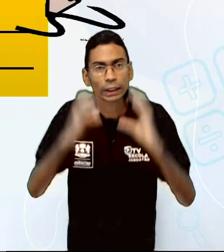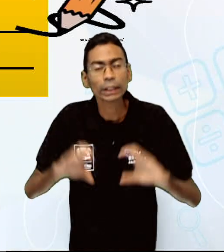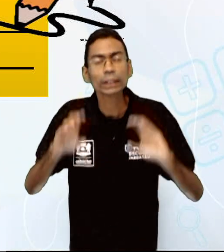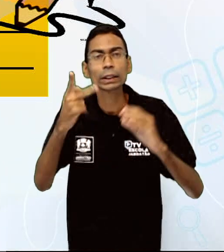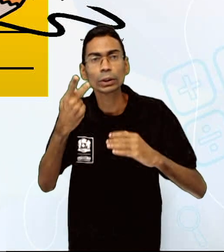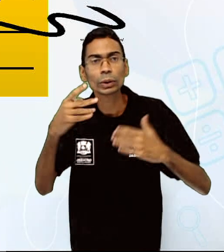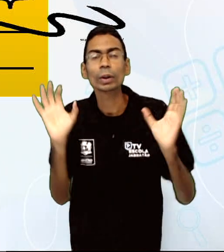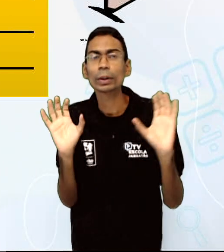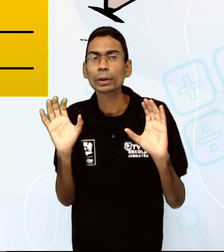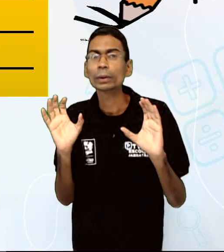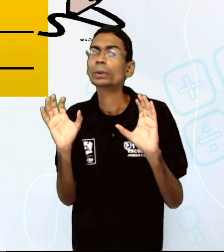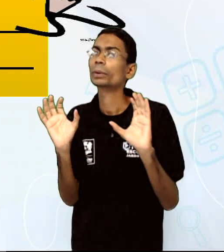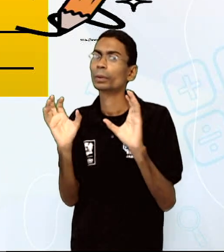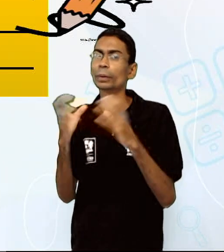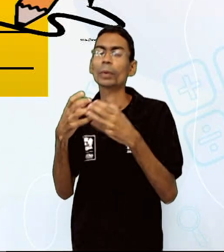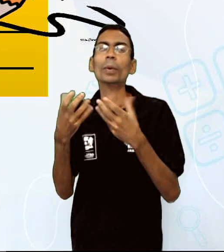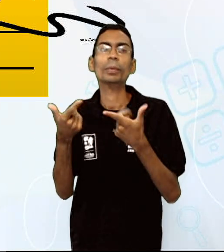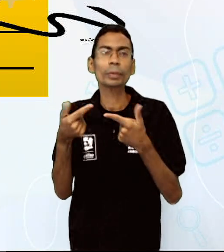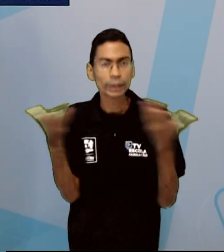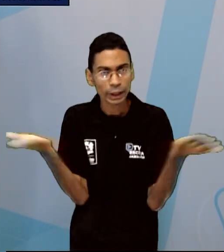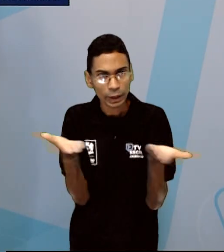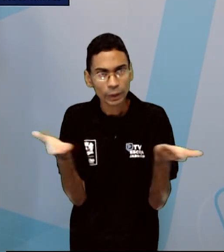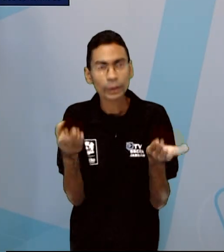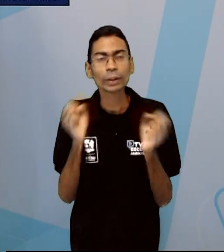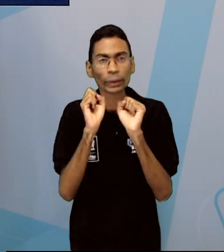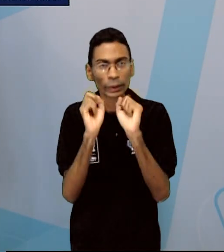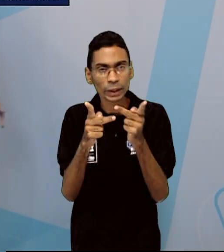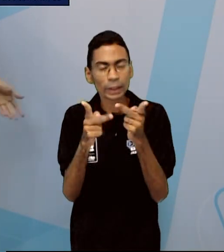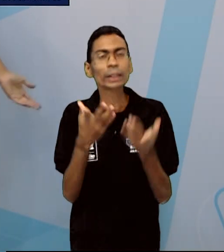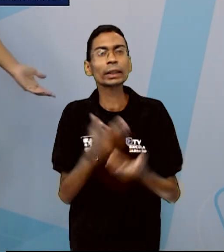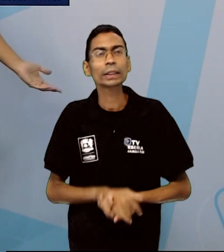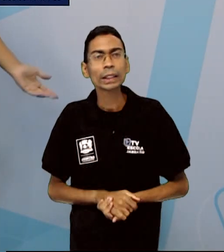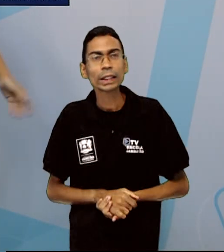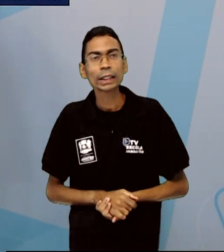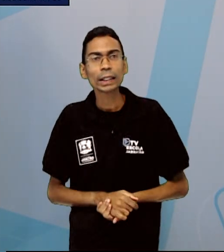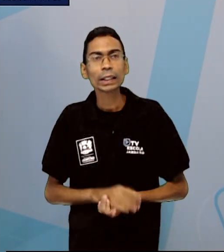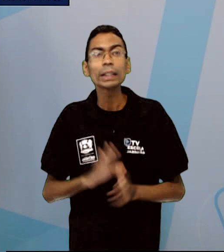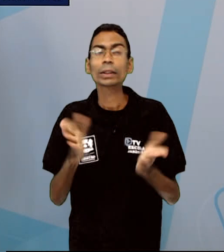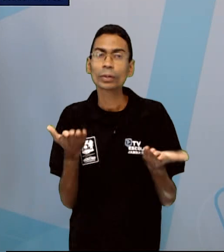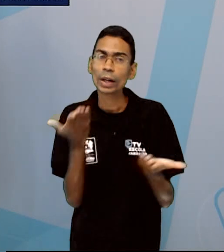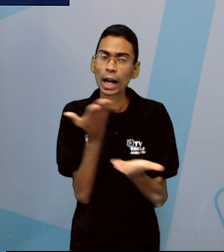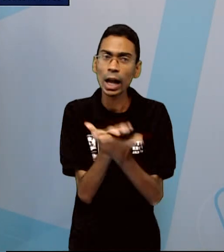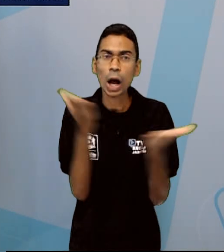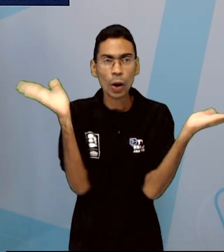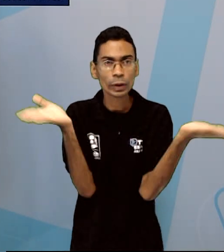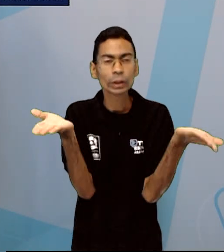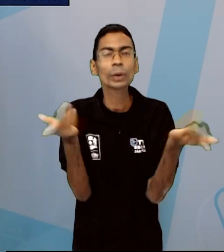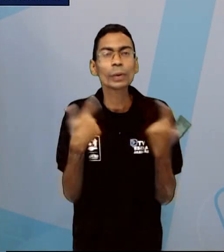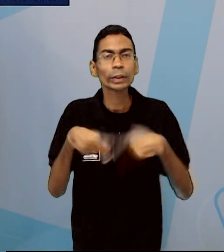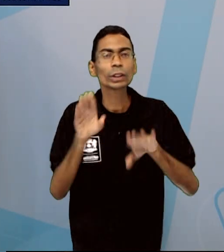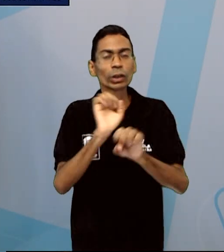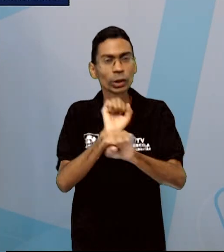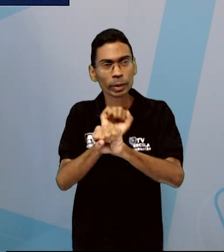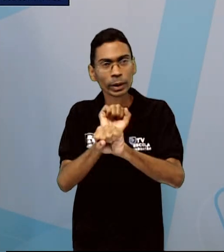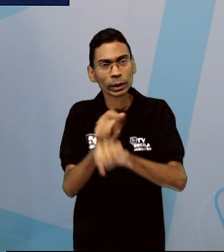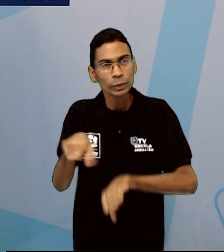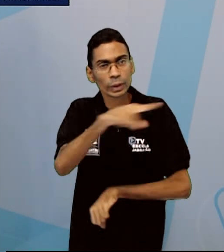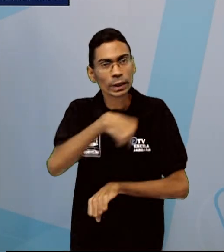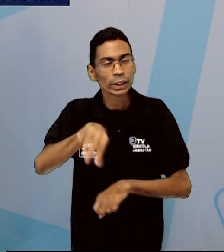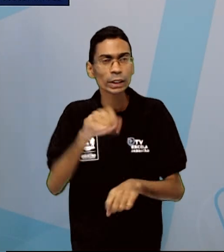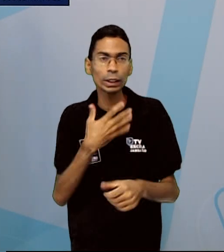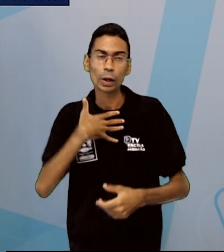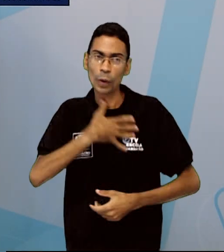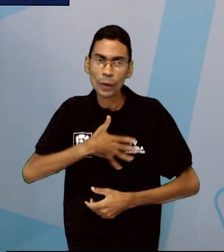comunidade. Tudo bem? Essa foi a nossa aula de hoje. Espero que vocês tenham